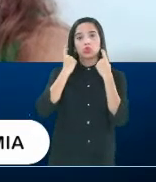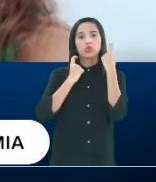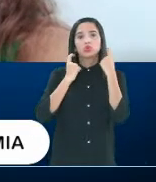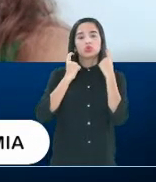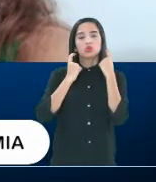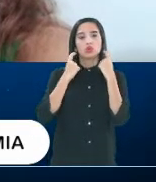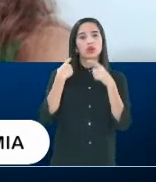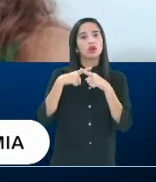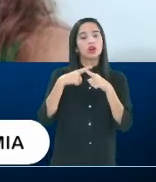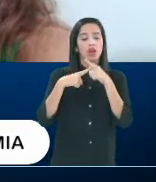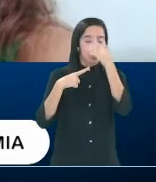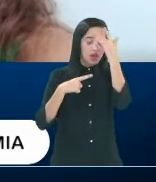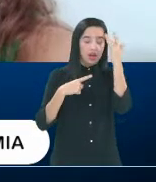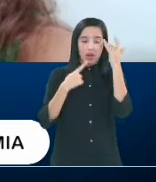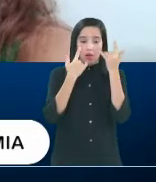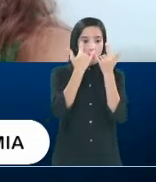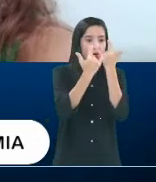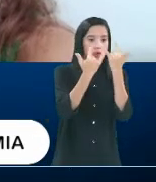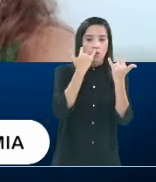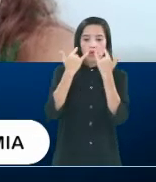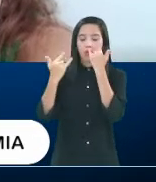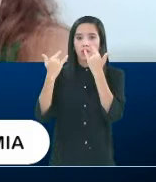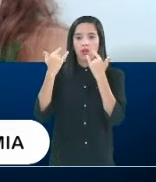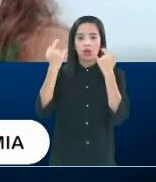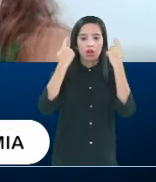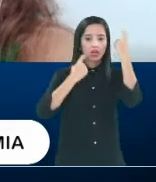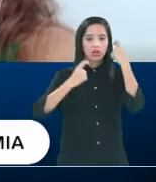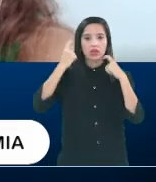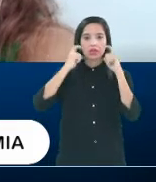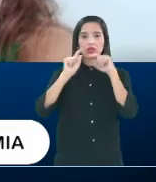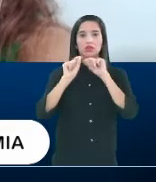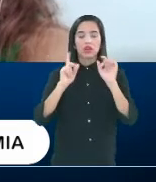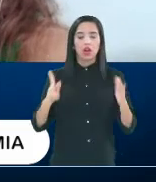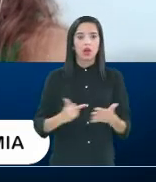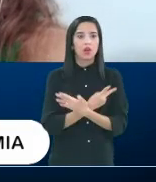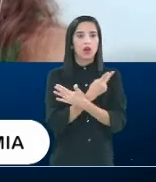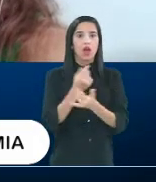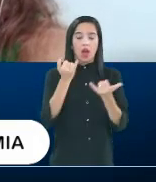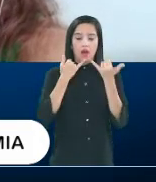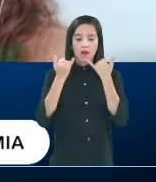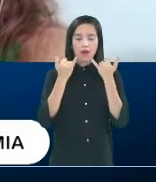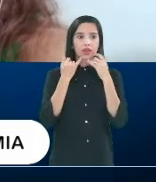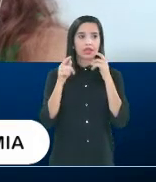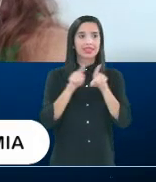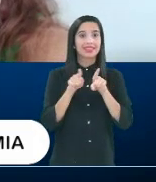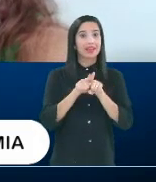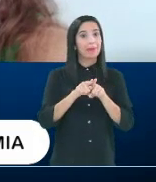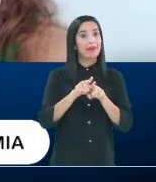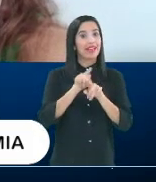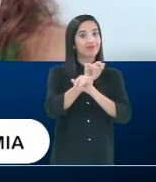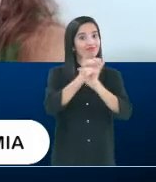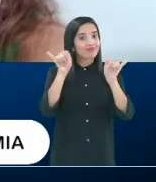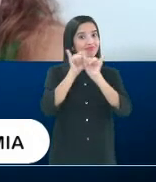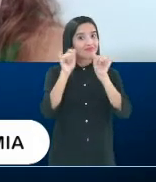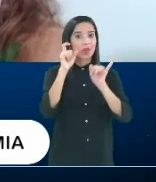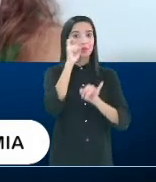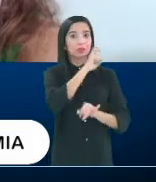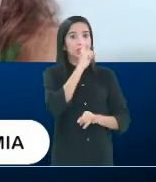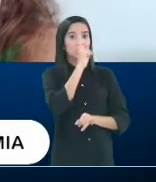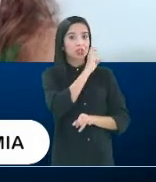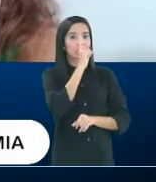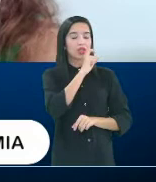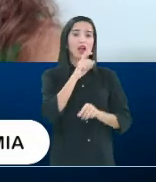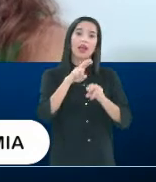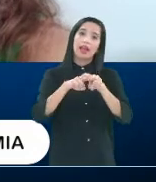é, as pessoas ficam preocupadas com as notícias, e, além disso, ainda existem as fake news, né, então, assim, a minha